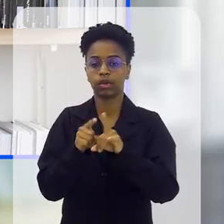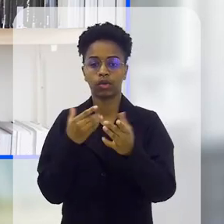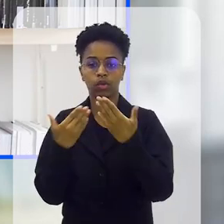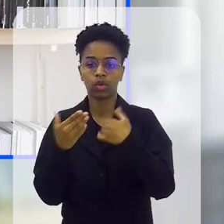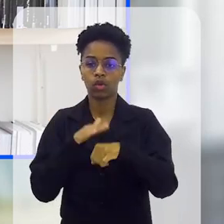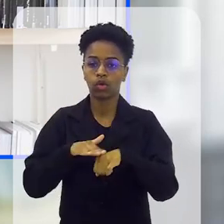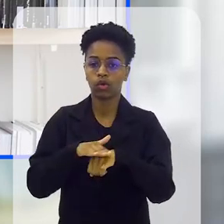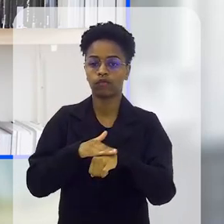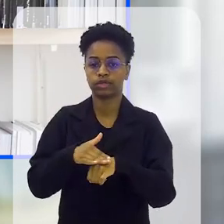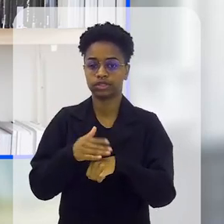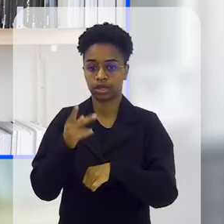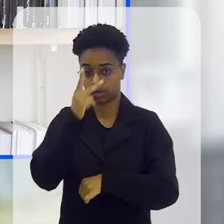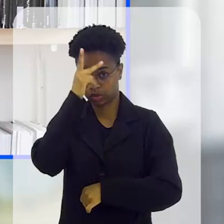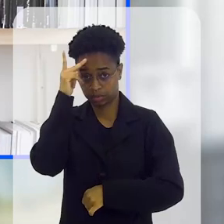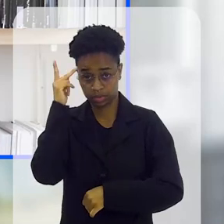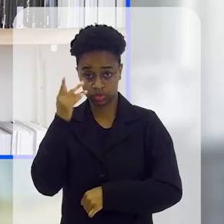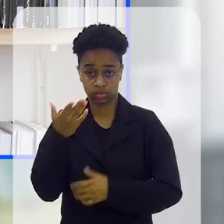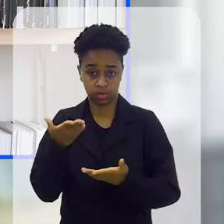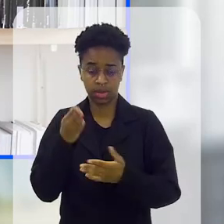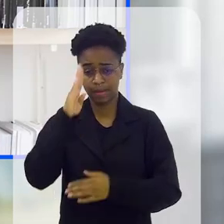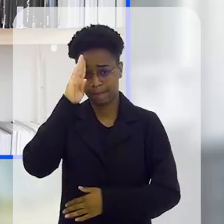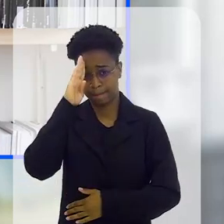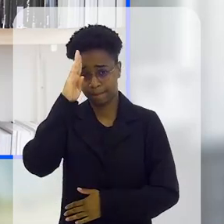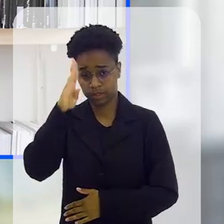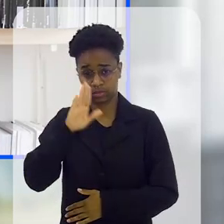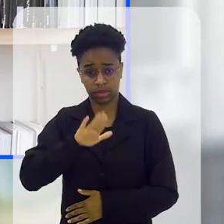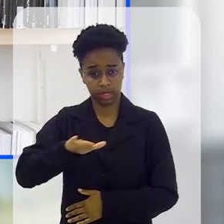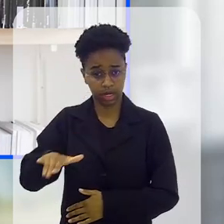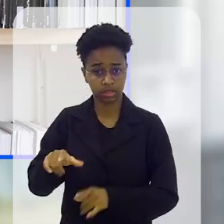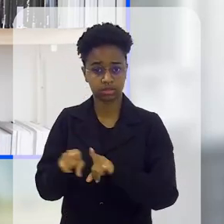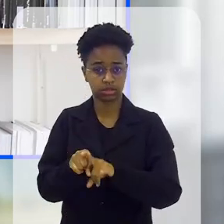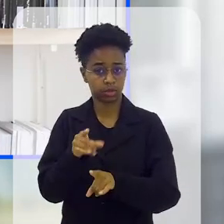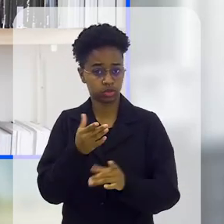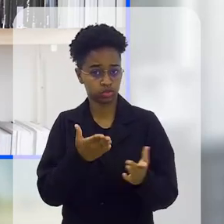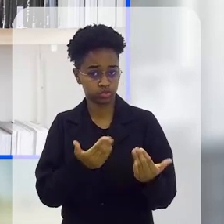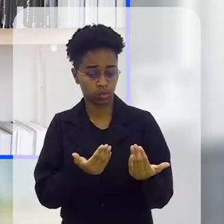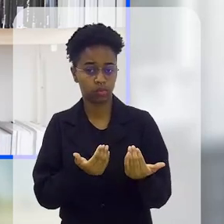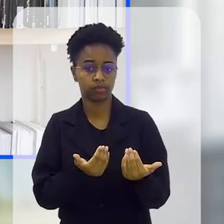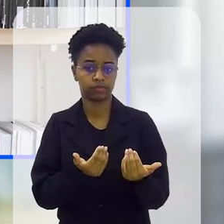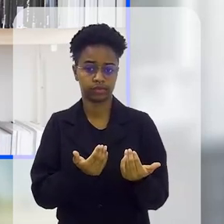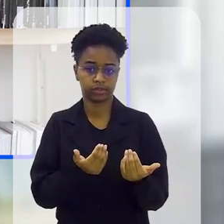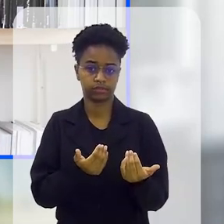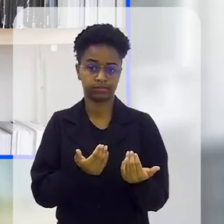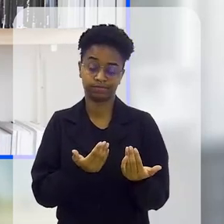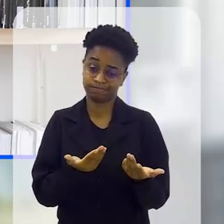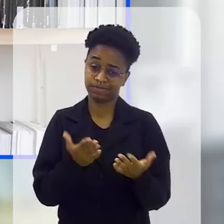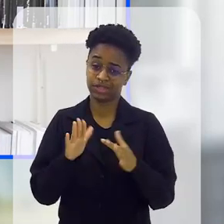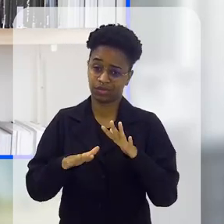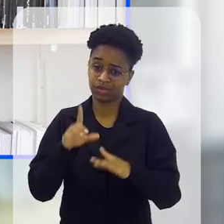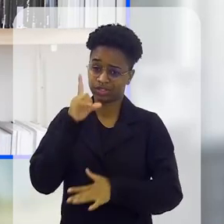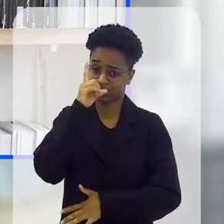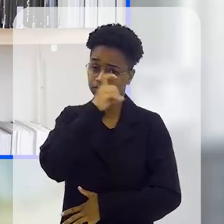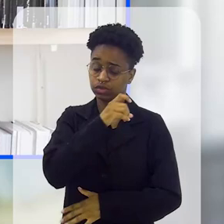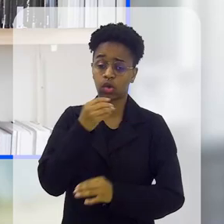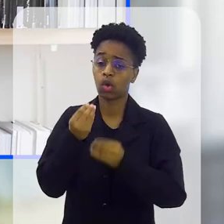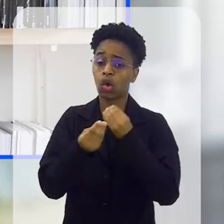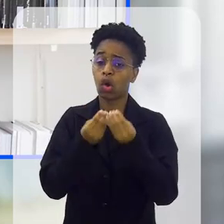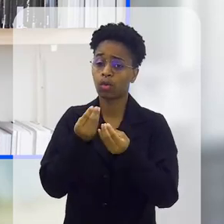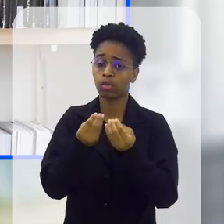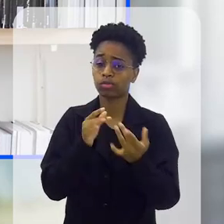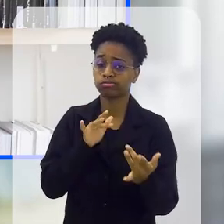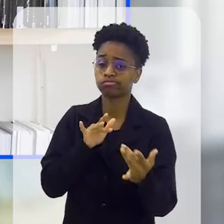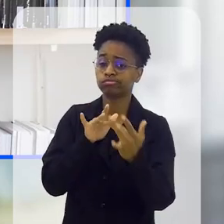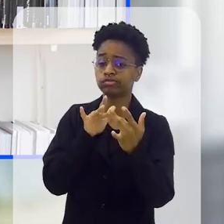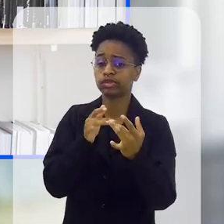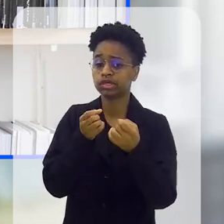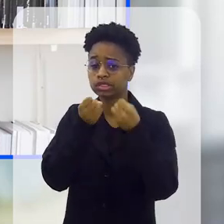falar com o paciente, principalmente no teu caso de crianças e jovens, deve ser difícil. Como é é feita